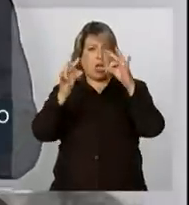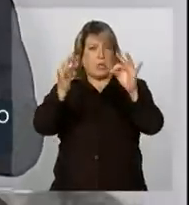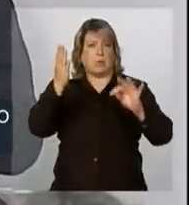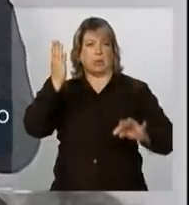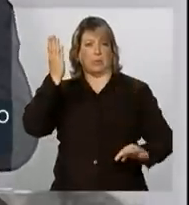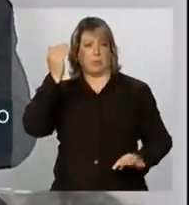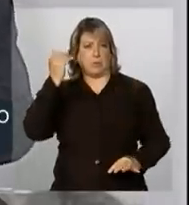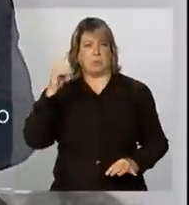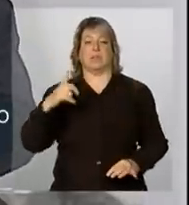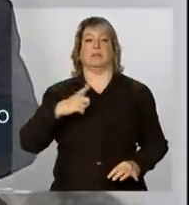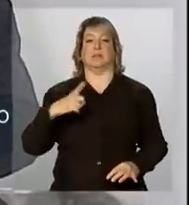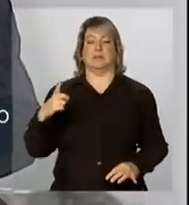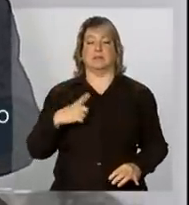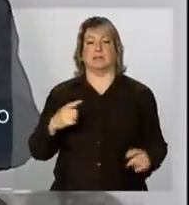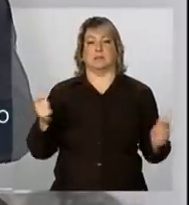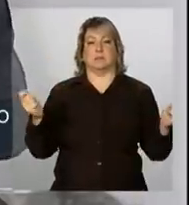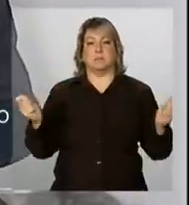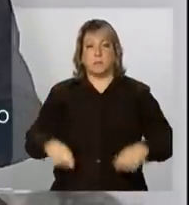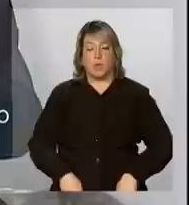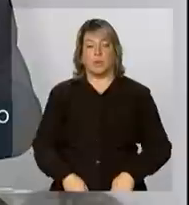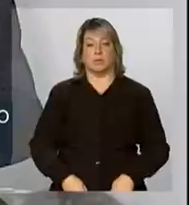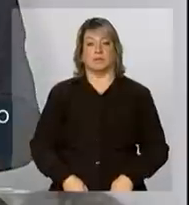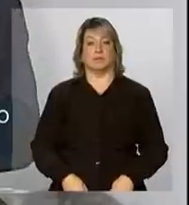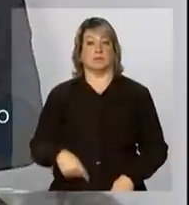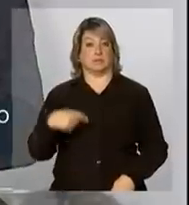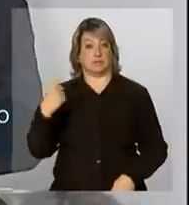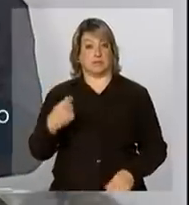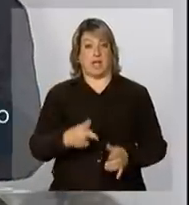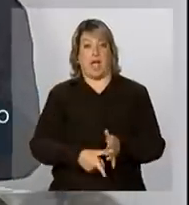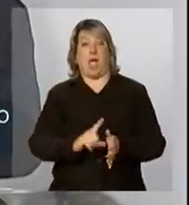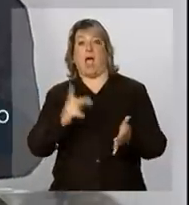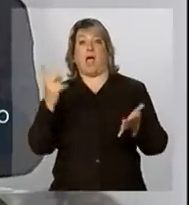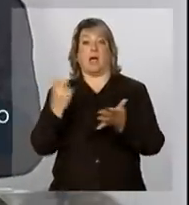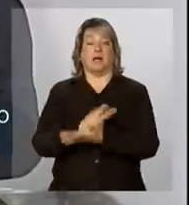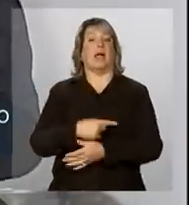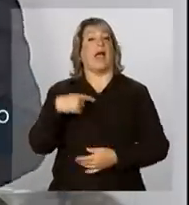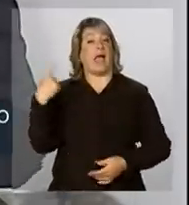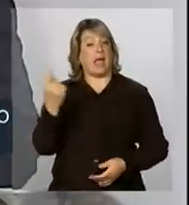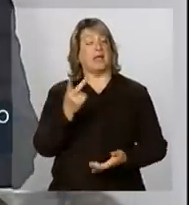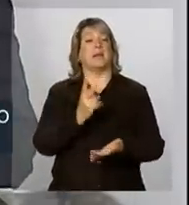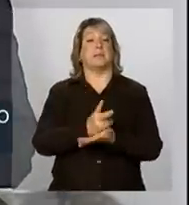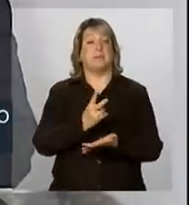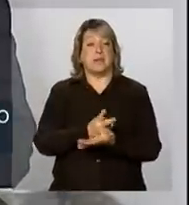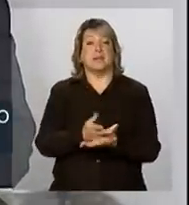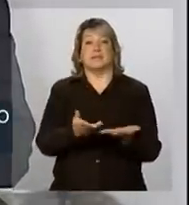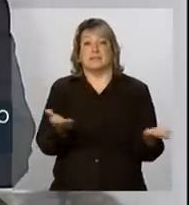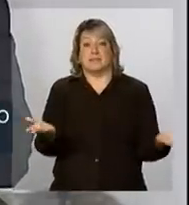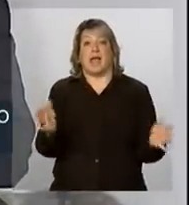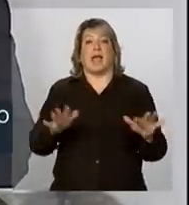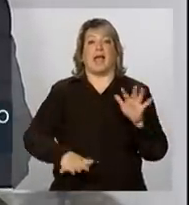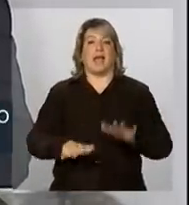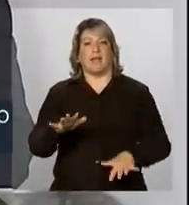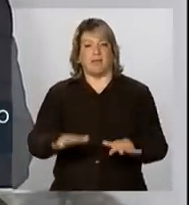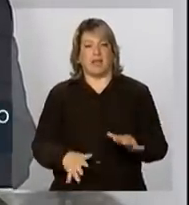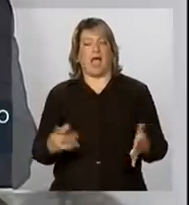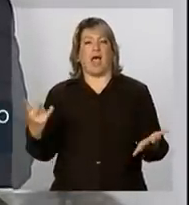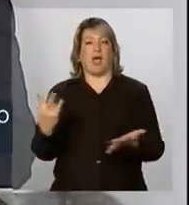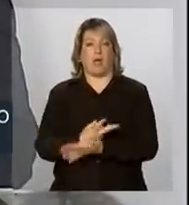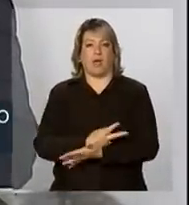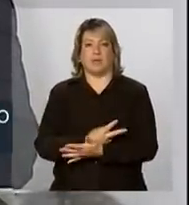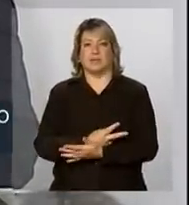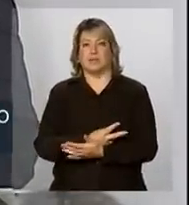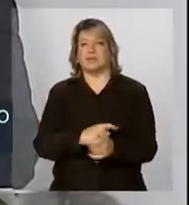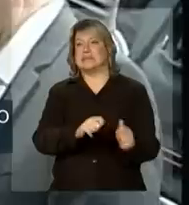a capacidade de se antecipar a ocorrência de um evento extremo ainda é muito